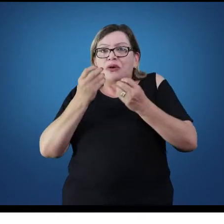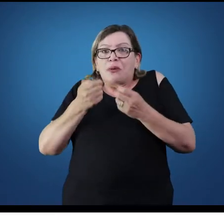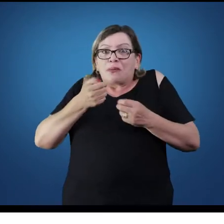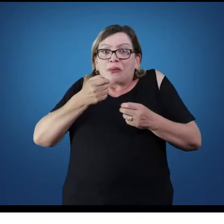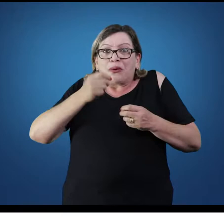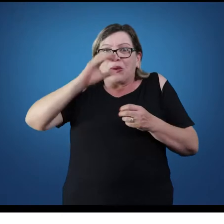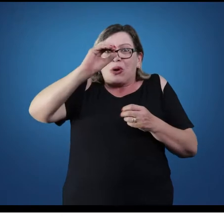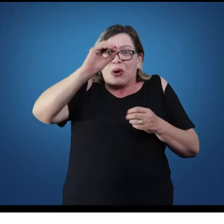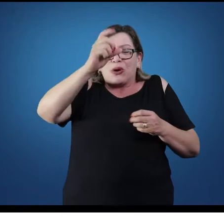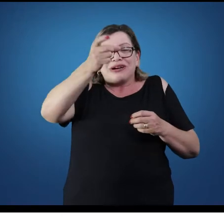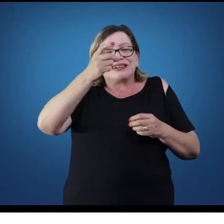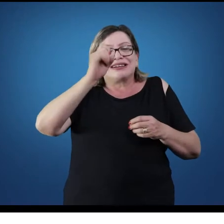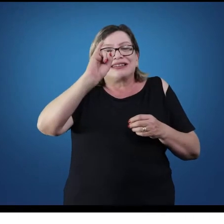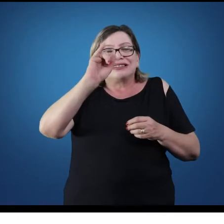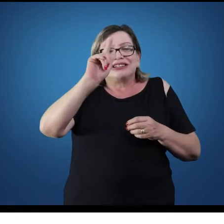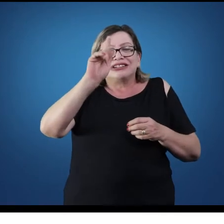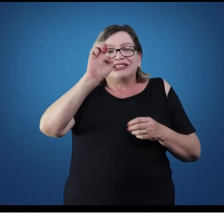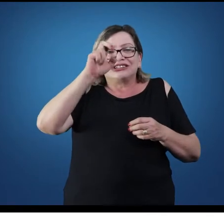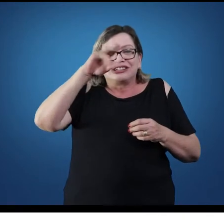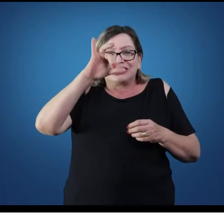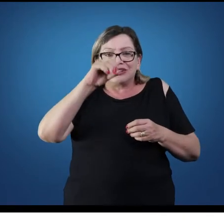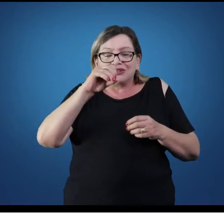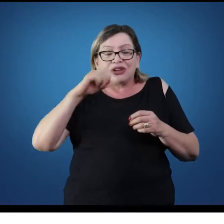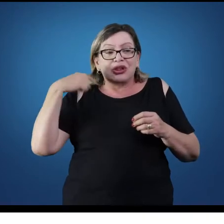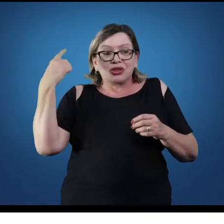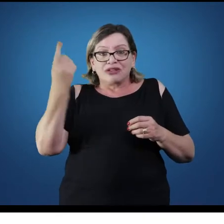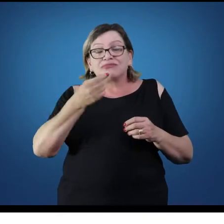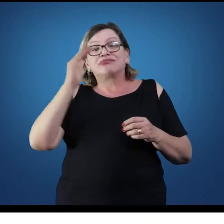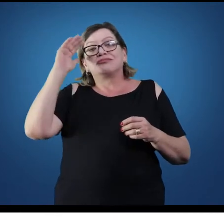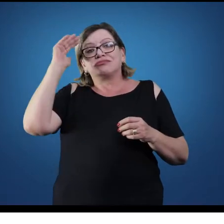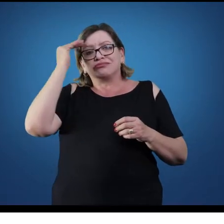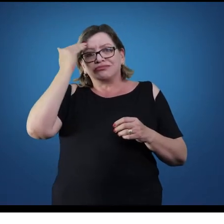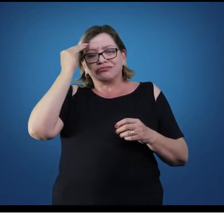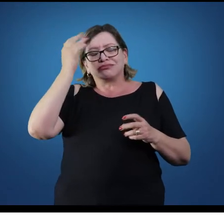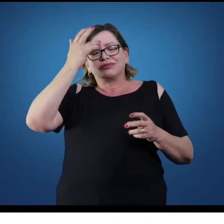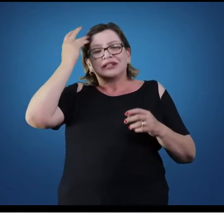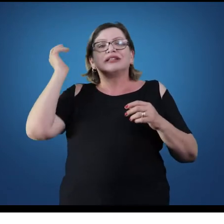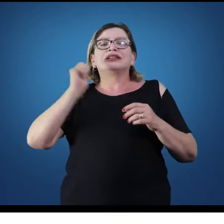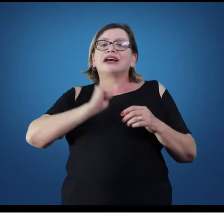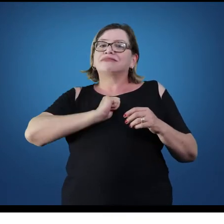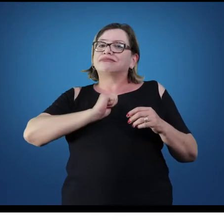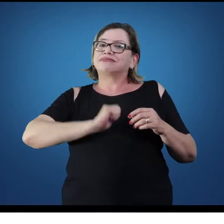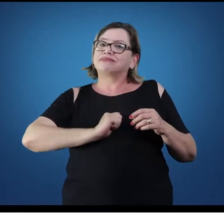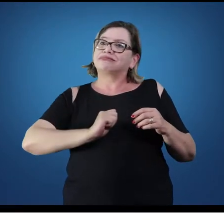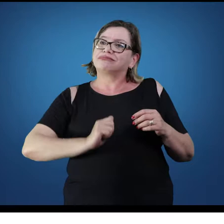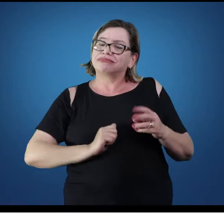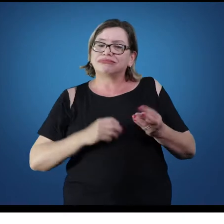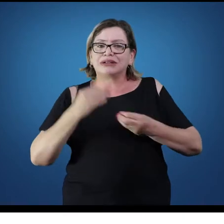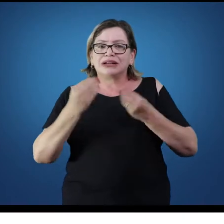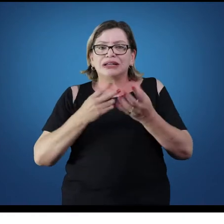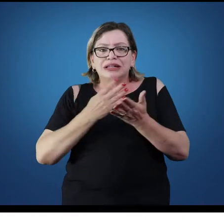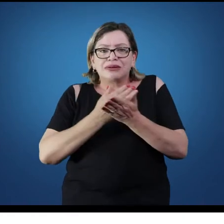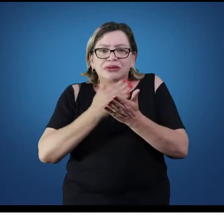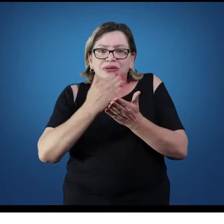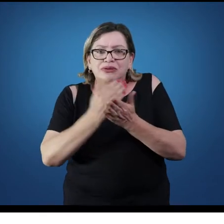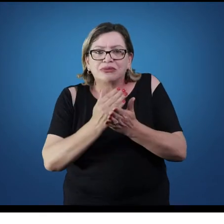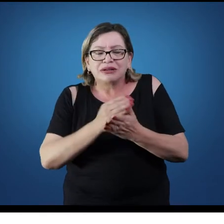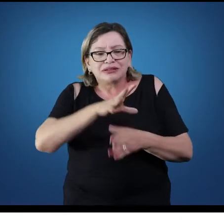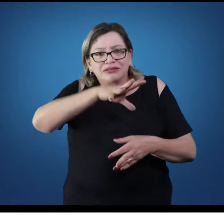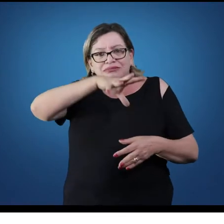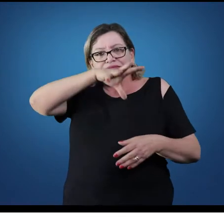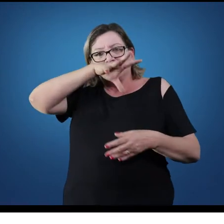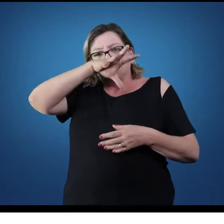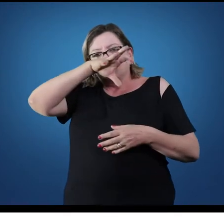oxigênio para a respiração, a gente vai entender dentro do aspecto específico da anatomia, desde a parte lá da